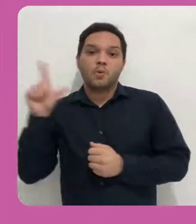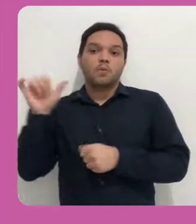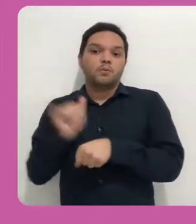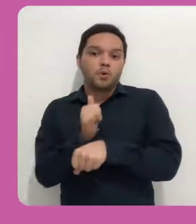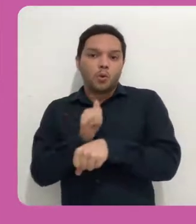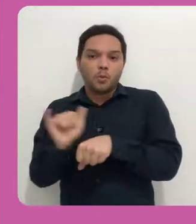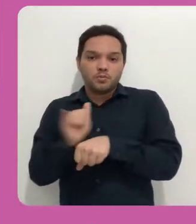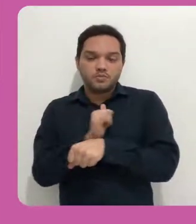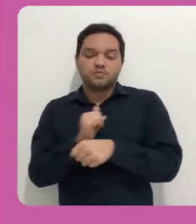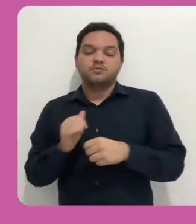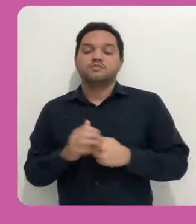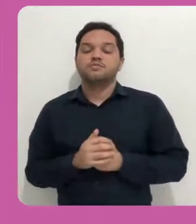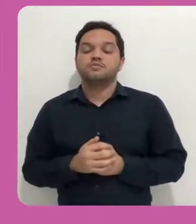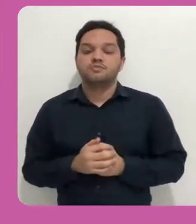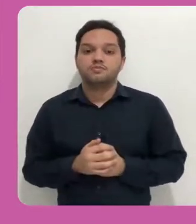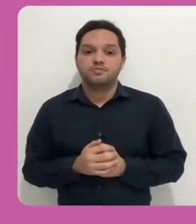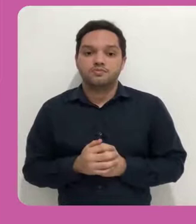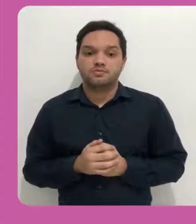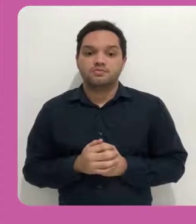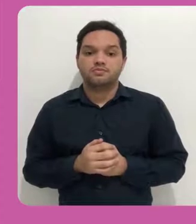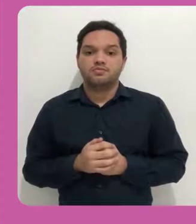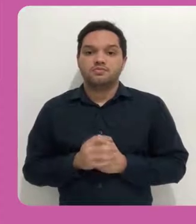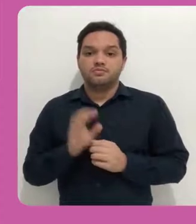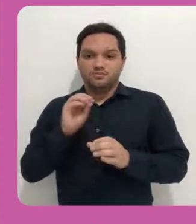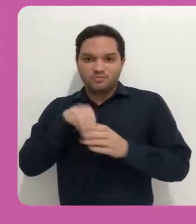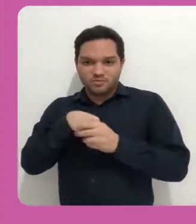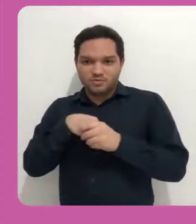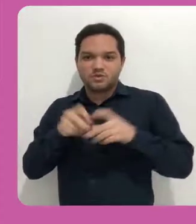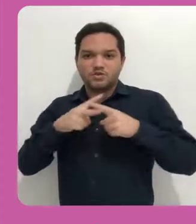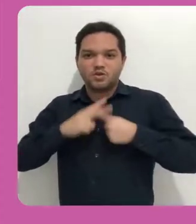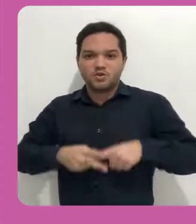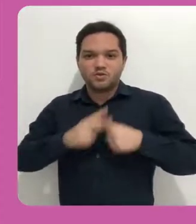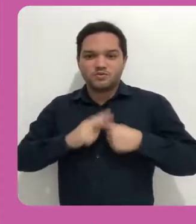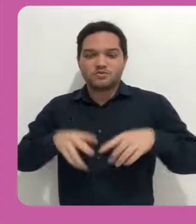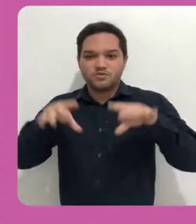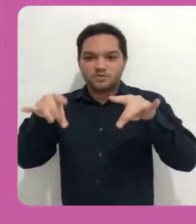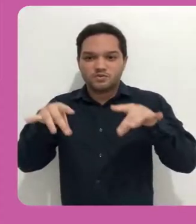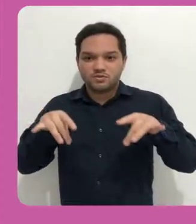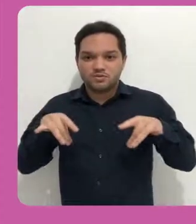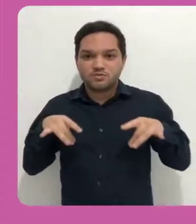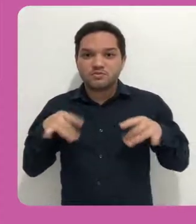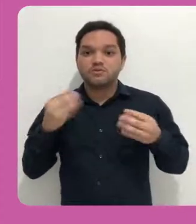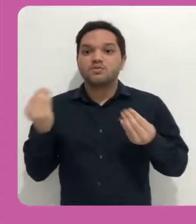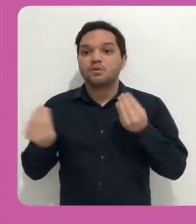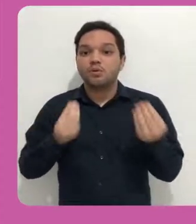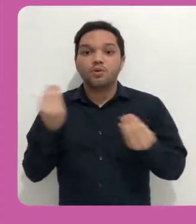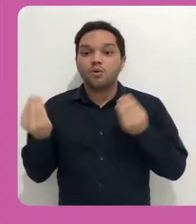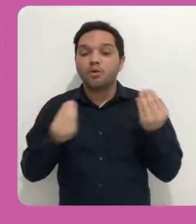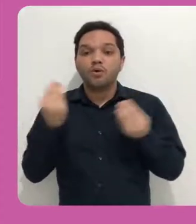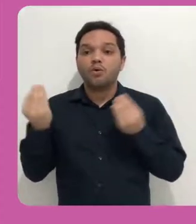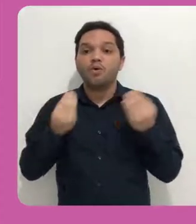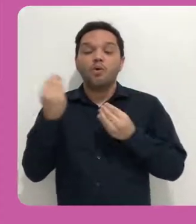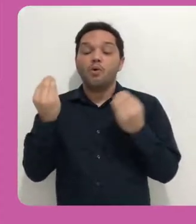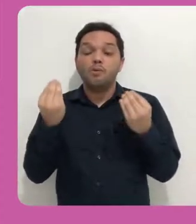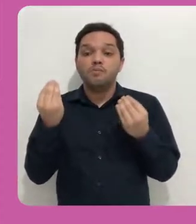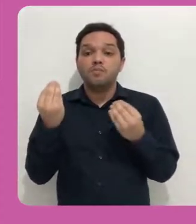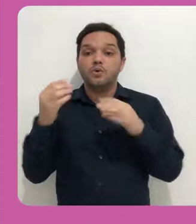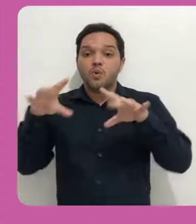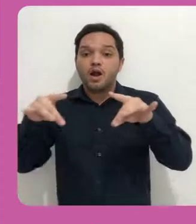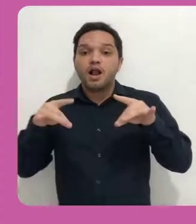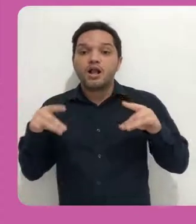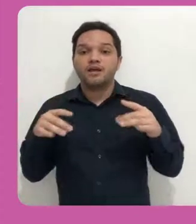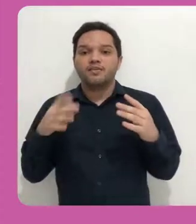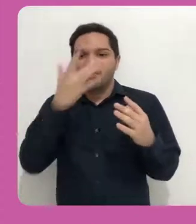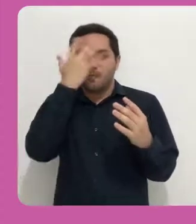arquivo é a forma como esse arquivo vai aparecer para o usuário. O formato exibir